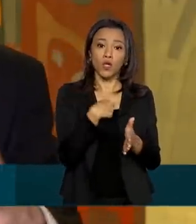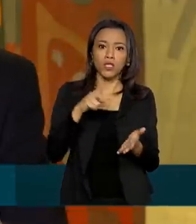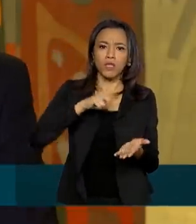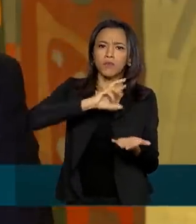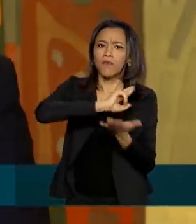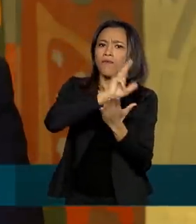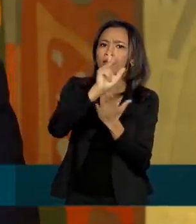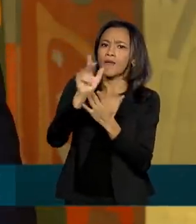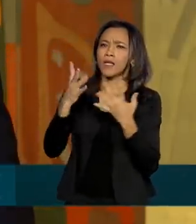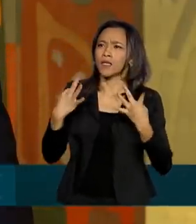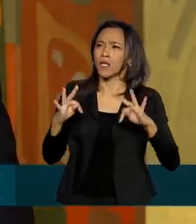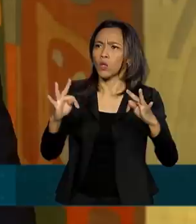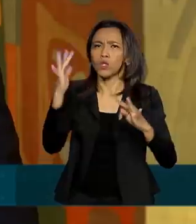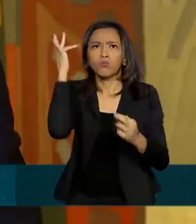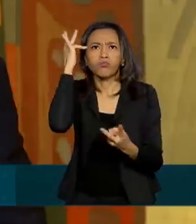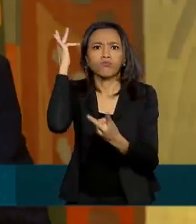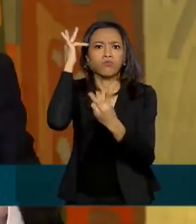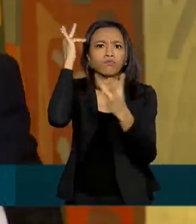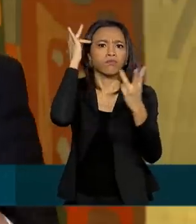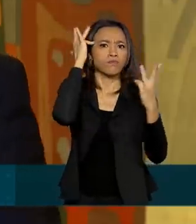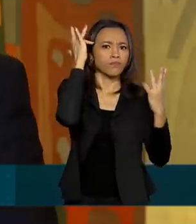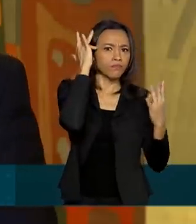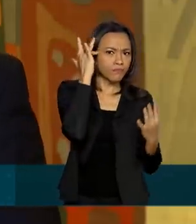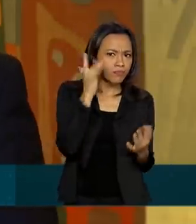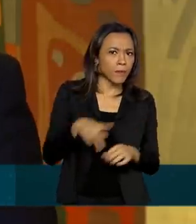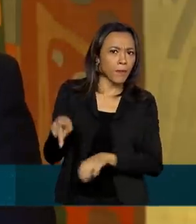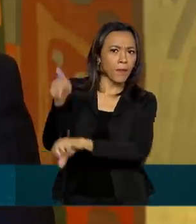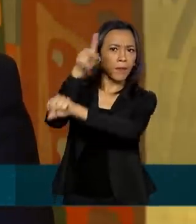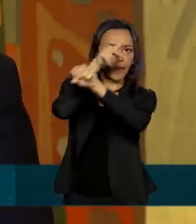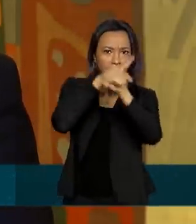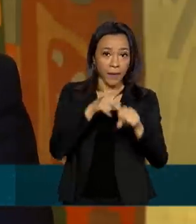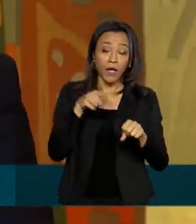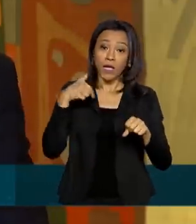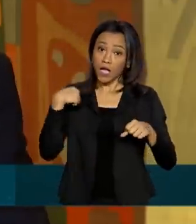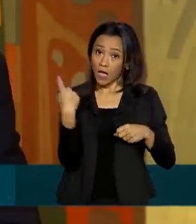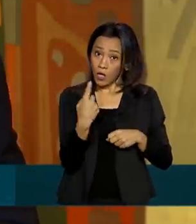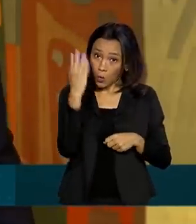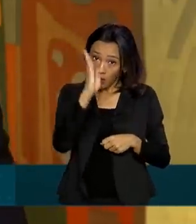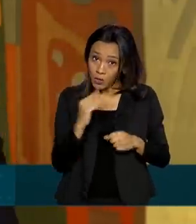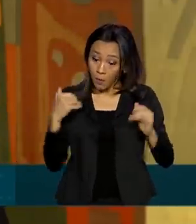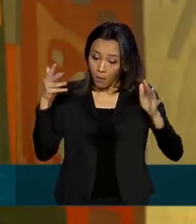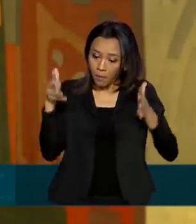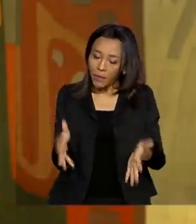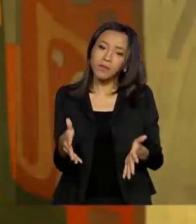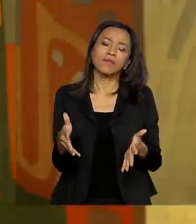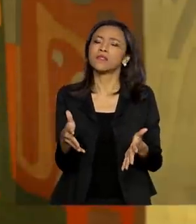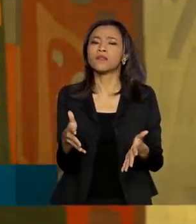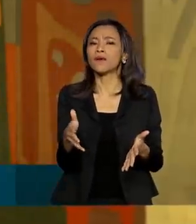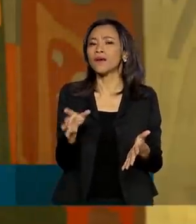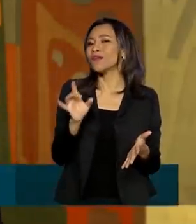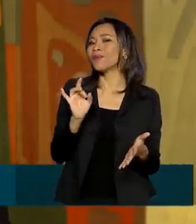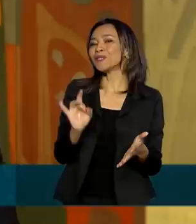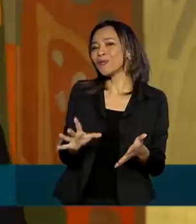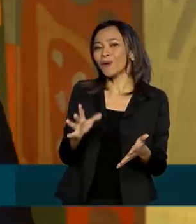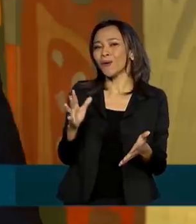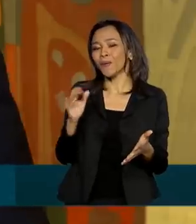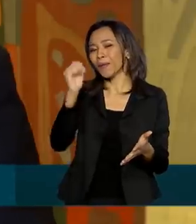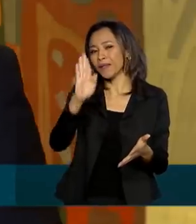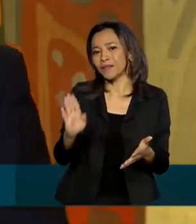tecnológicas e esperamos que em alguma delas essa nossa participação. E o Brasil não é uma participação puramente,